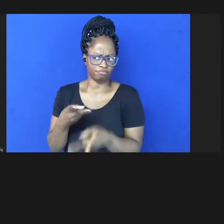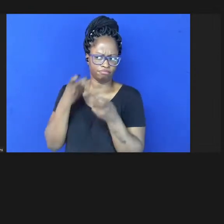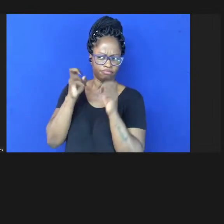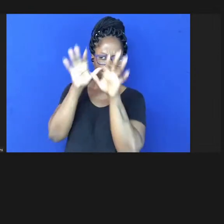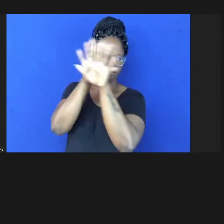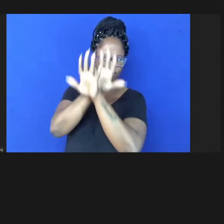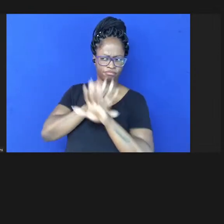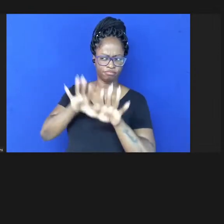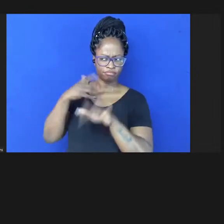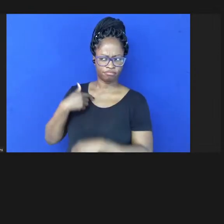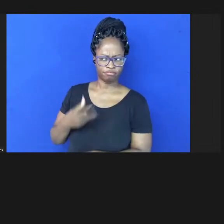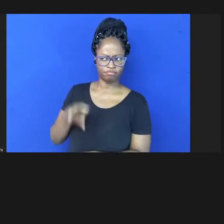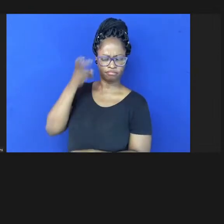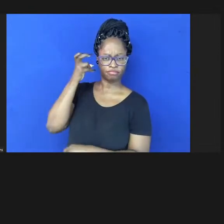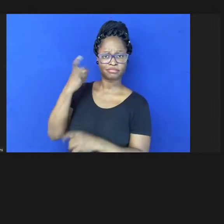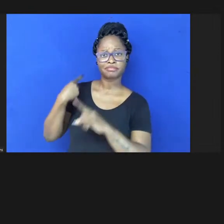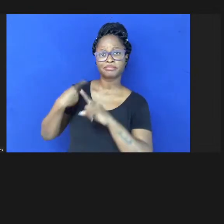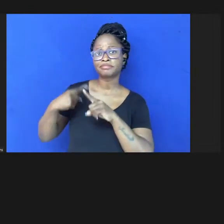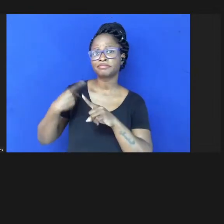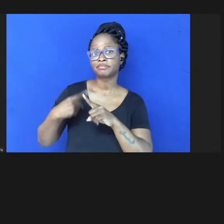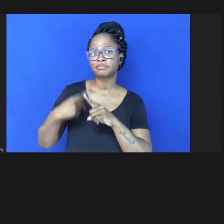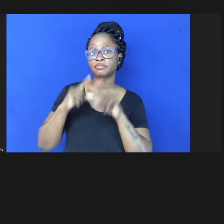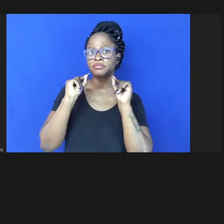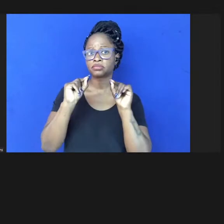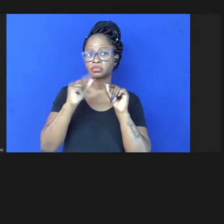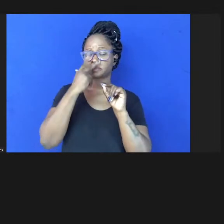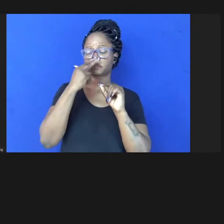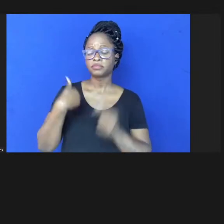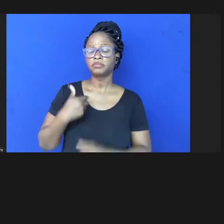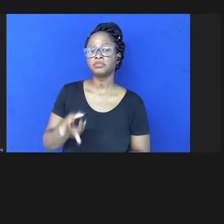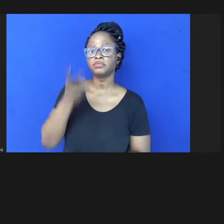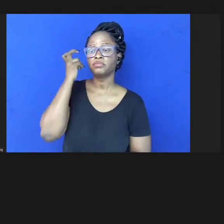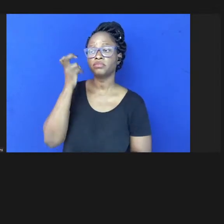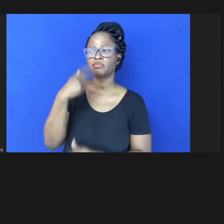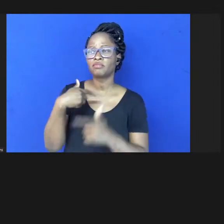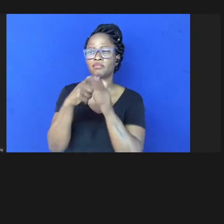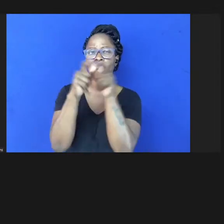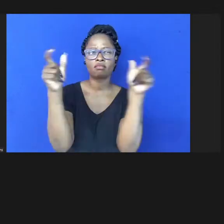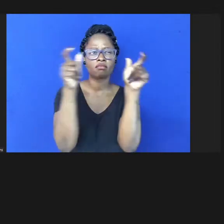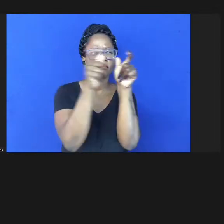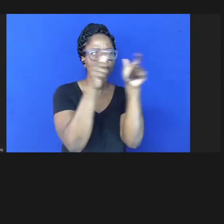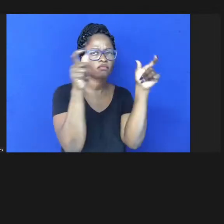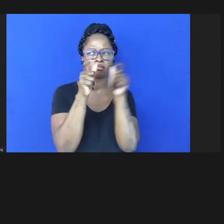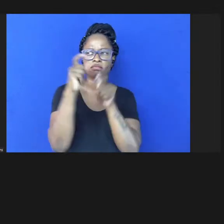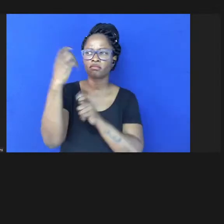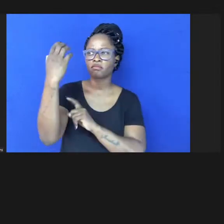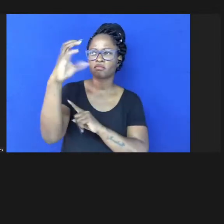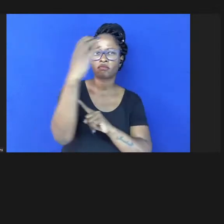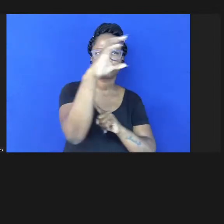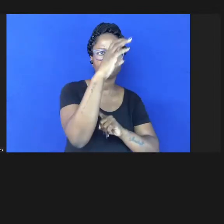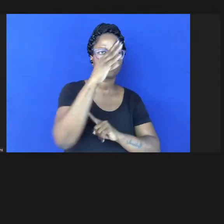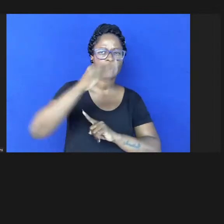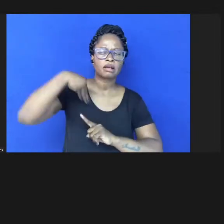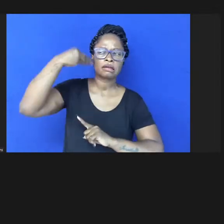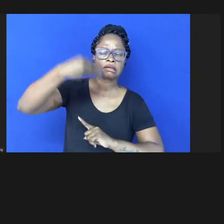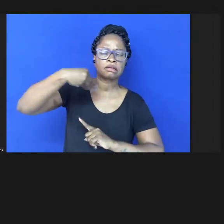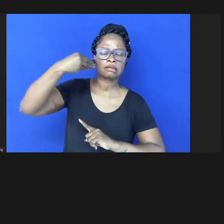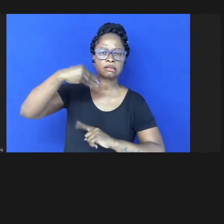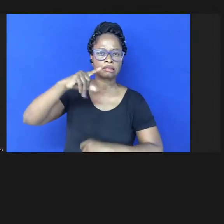porque grande parte dos cientistas de experiência estão